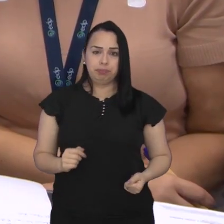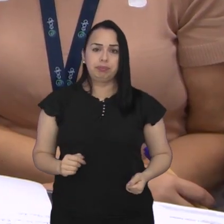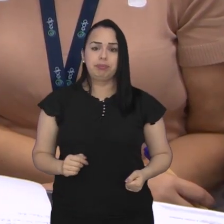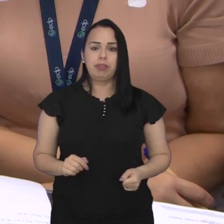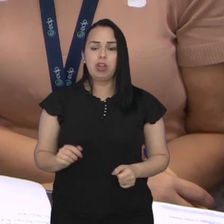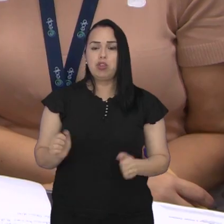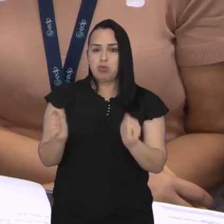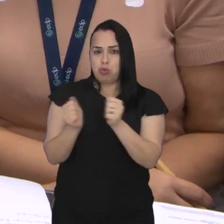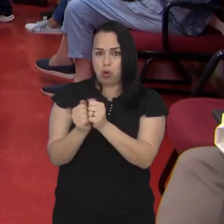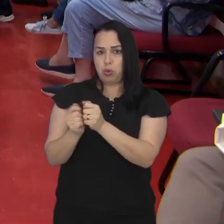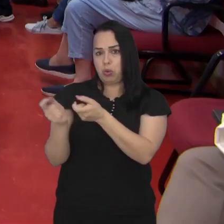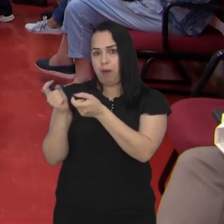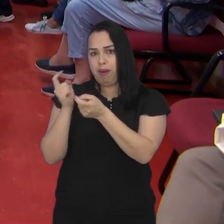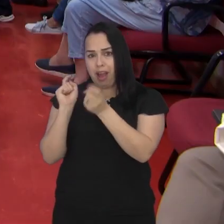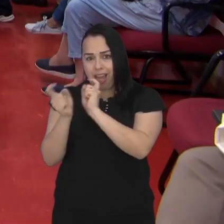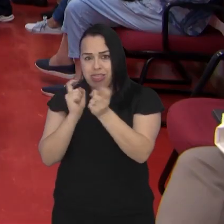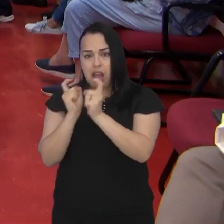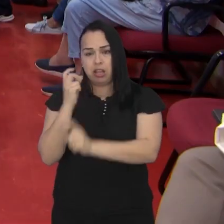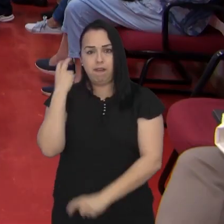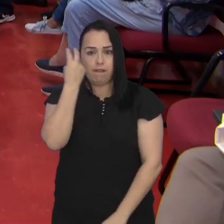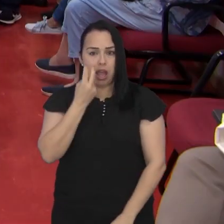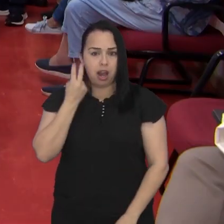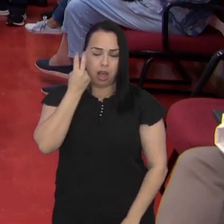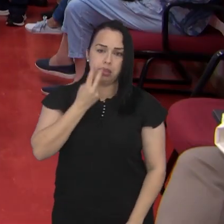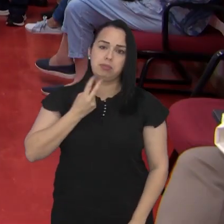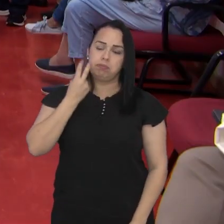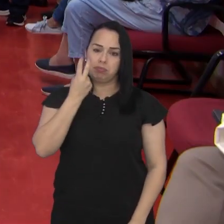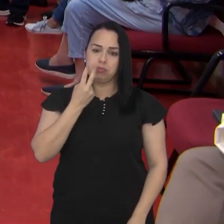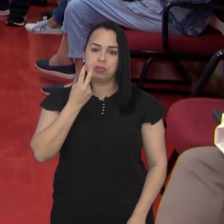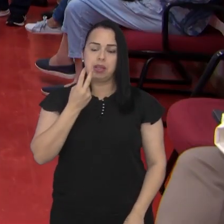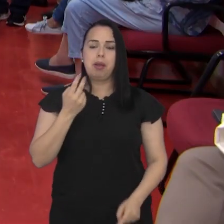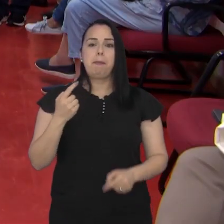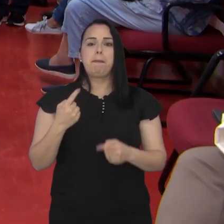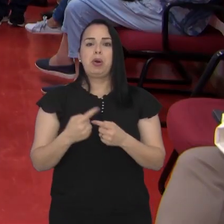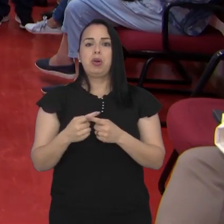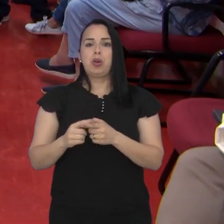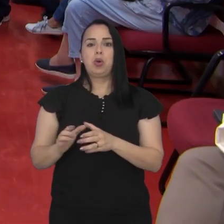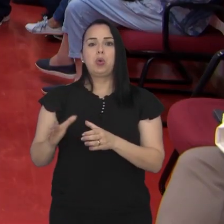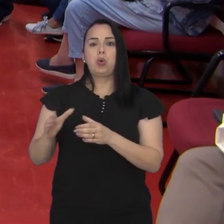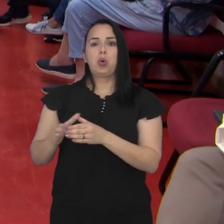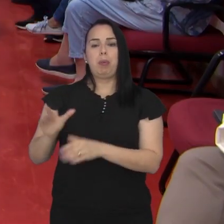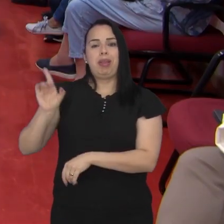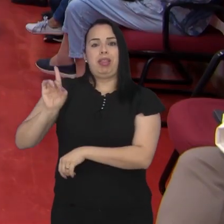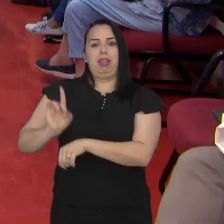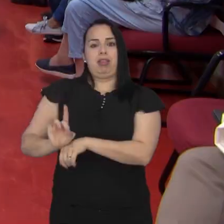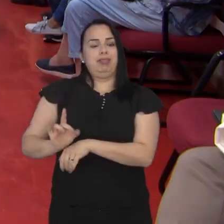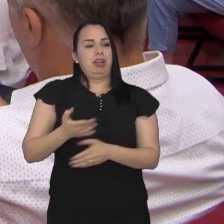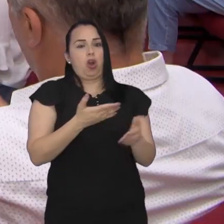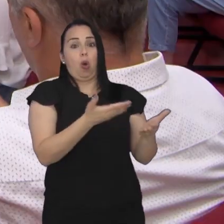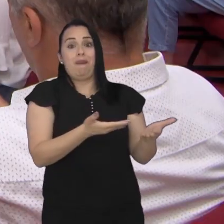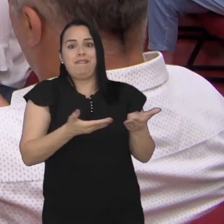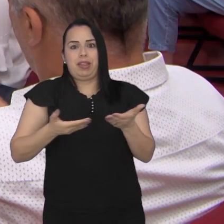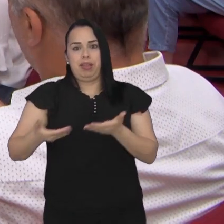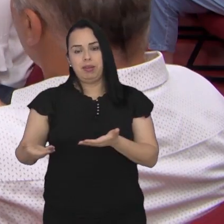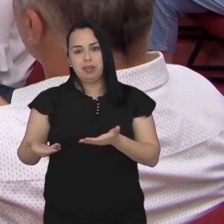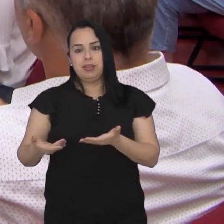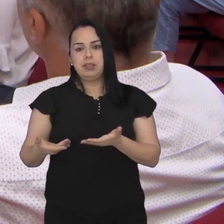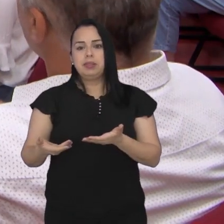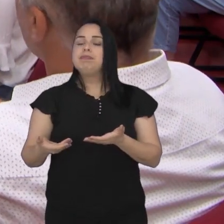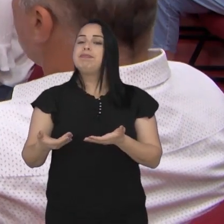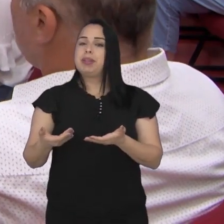São José dos Campos, se reuniram com vereadores na Câmara, a convite da mesa diretora. Uma das